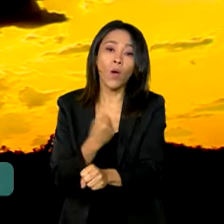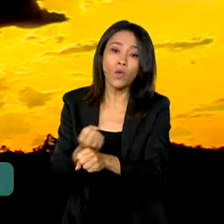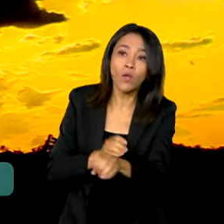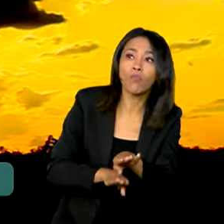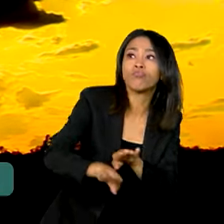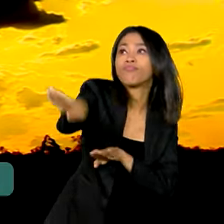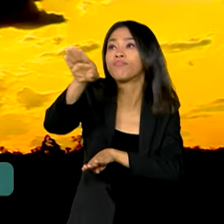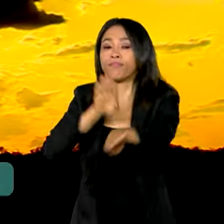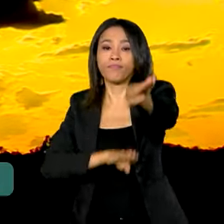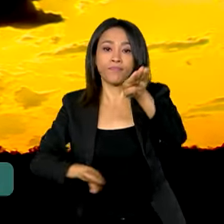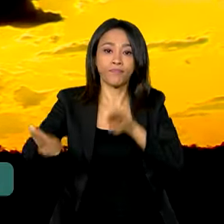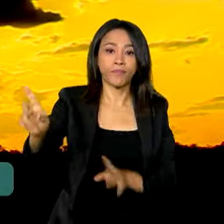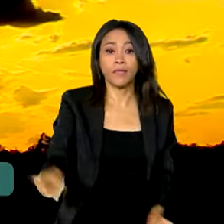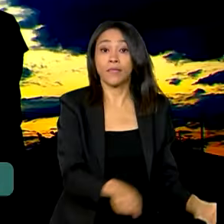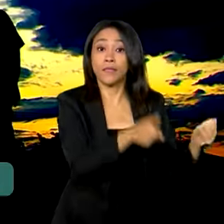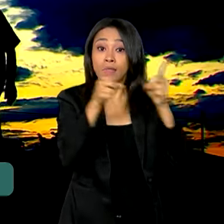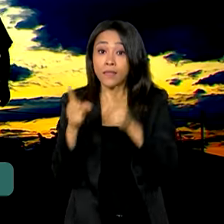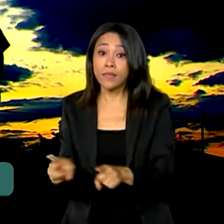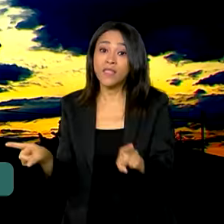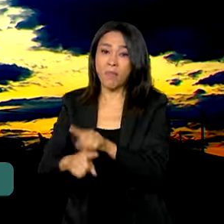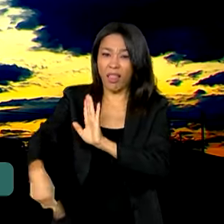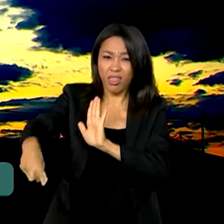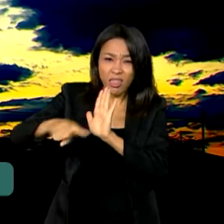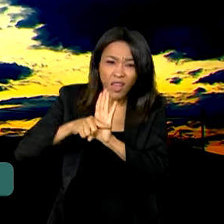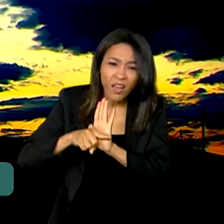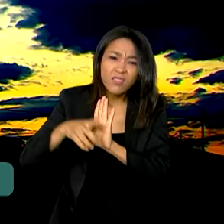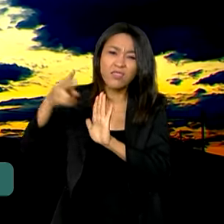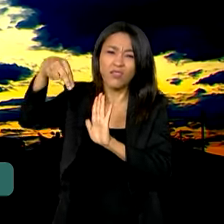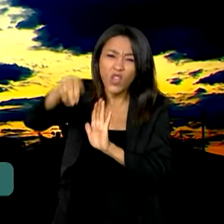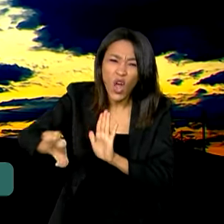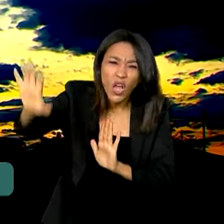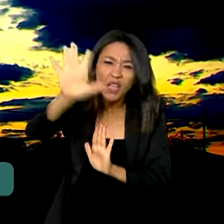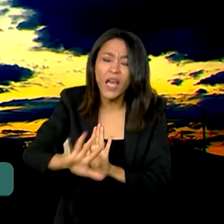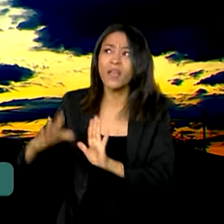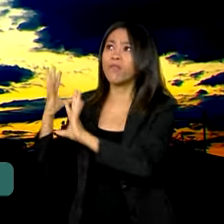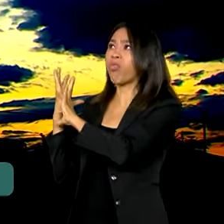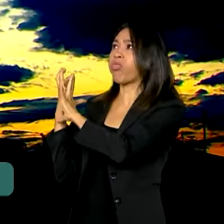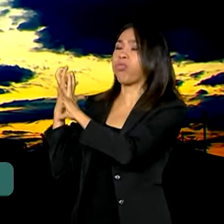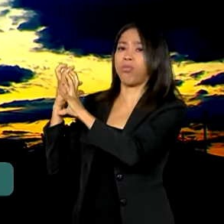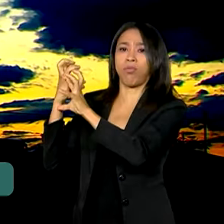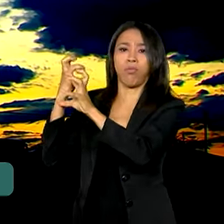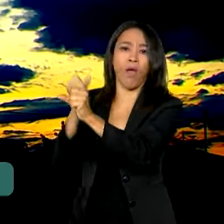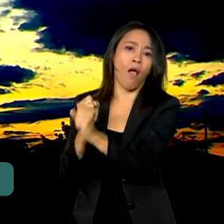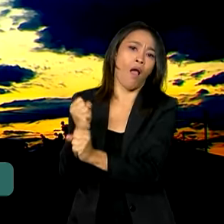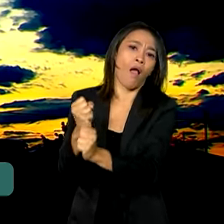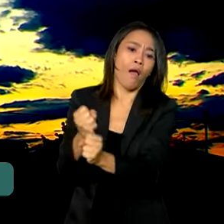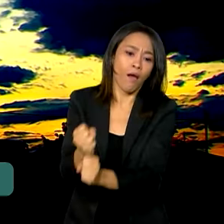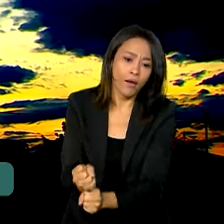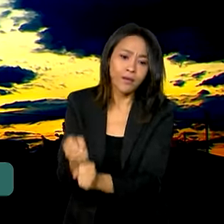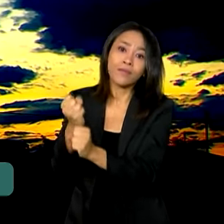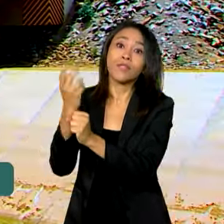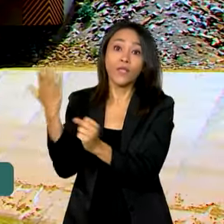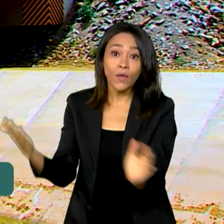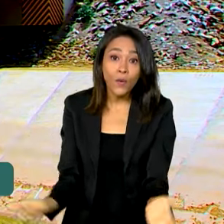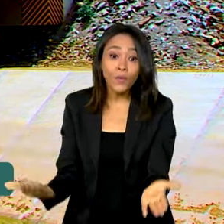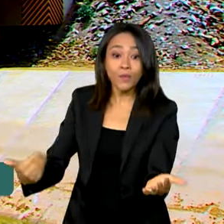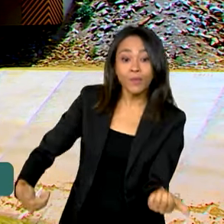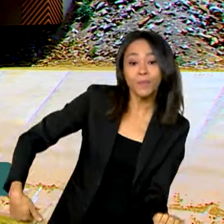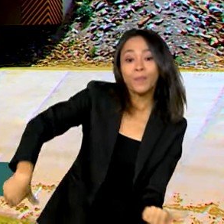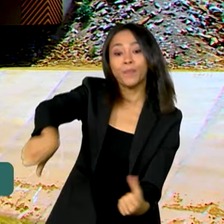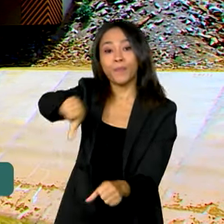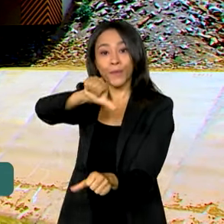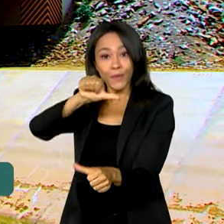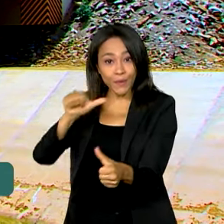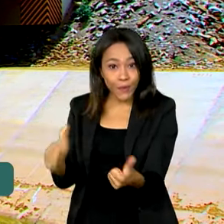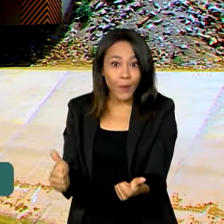dos índices negativos que o Nordeste sustentou durante décadas, realidade que mudou e vem